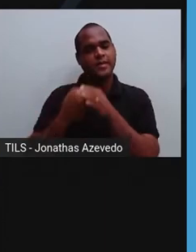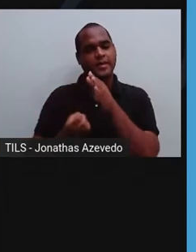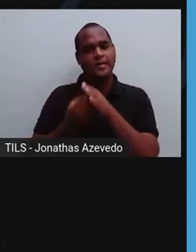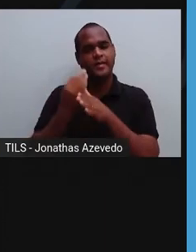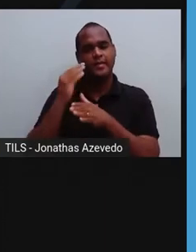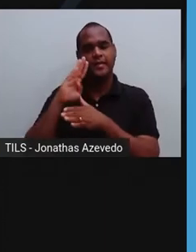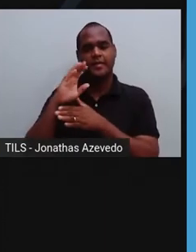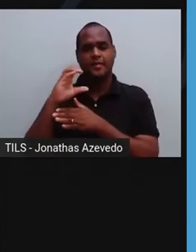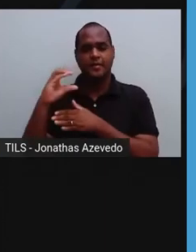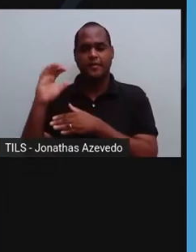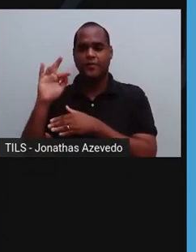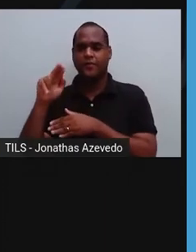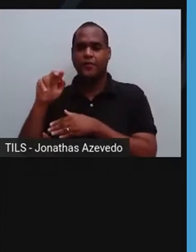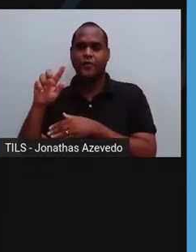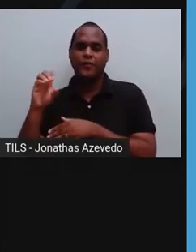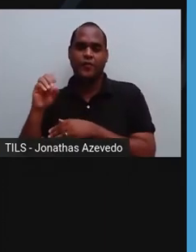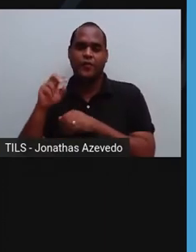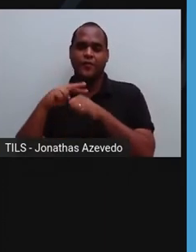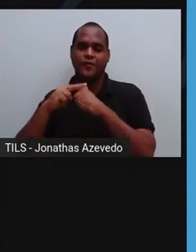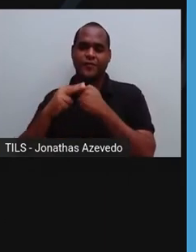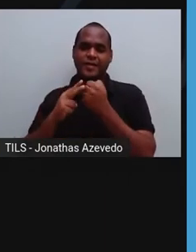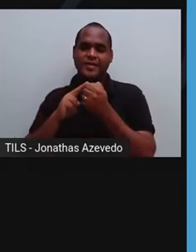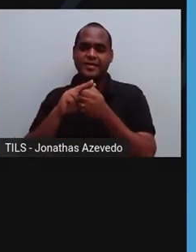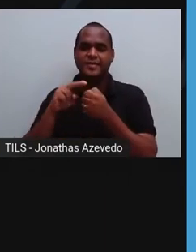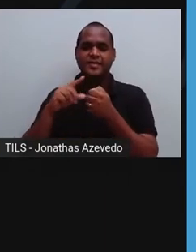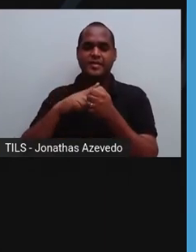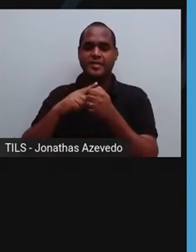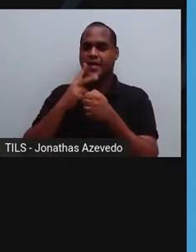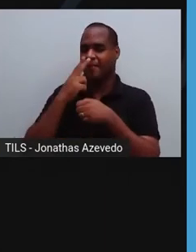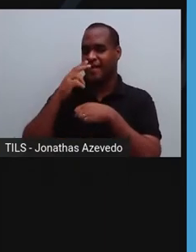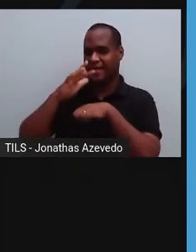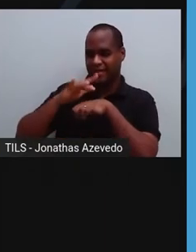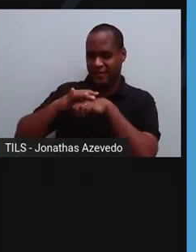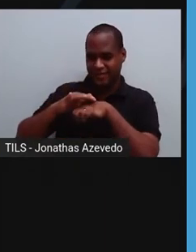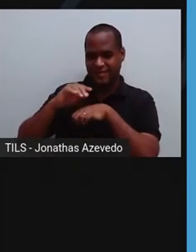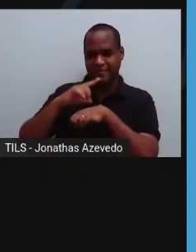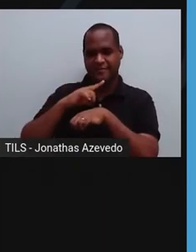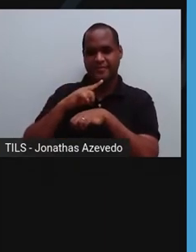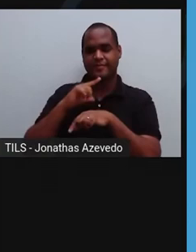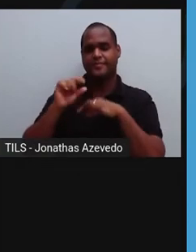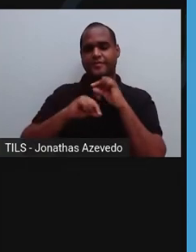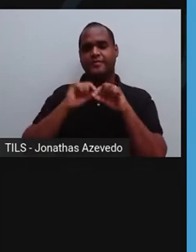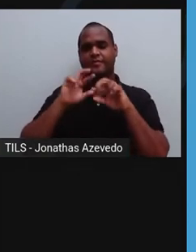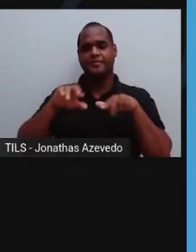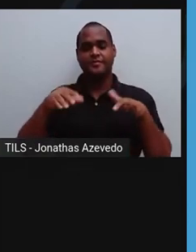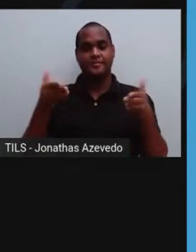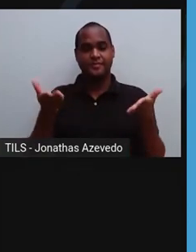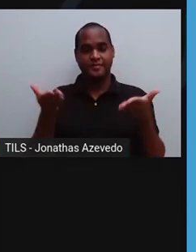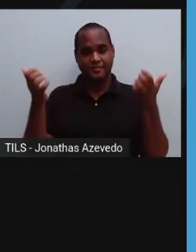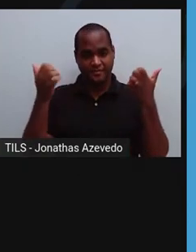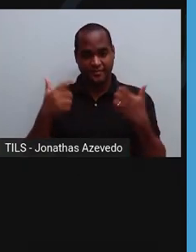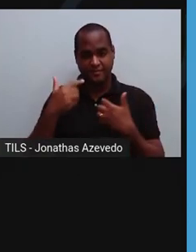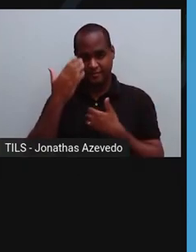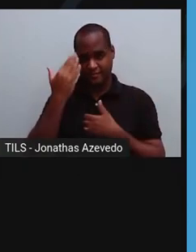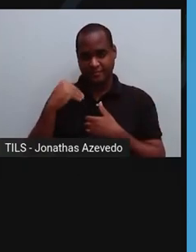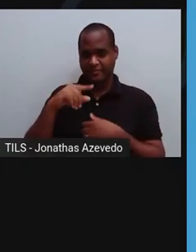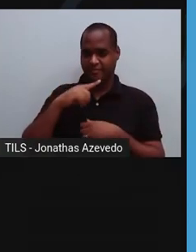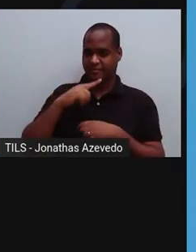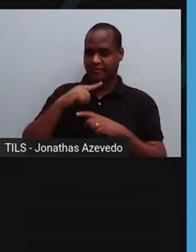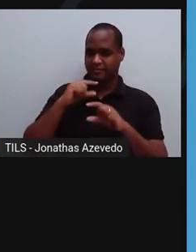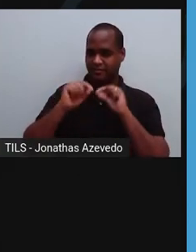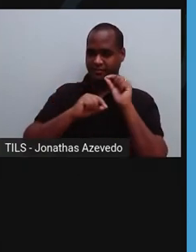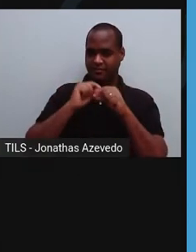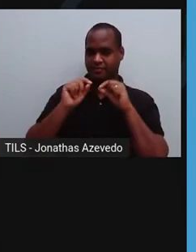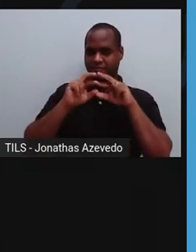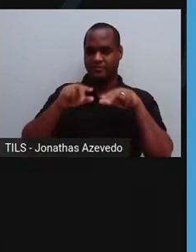bactérias, fungos e vírus causando doenças, não é verdade? Pois é, mas hoje você vai saber que existem